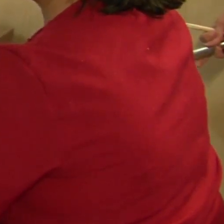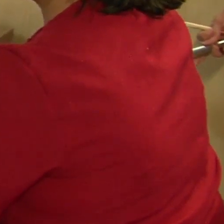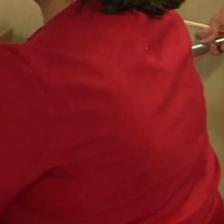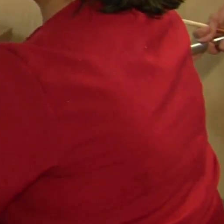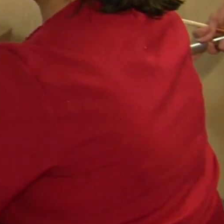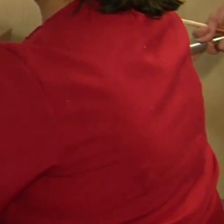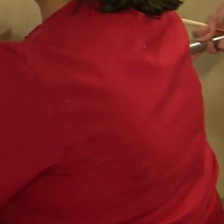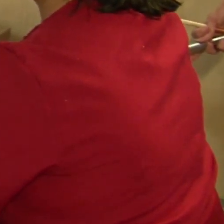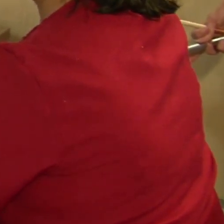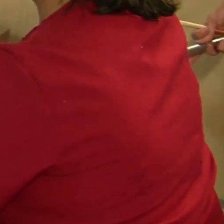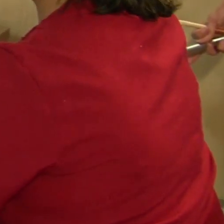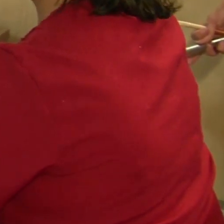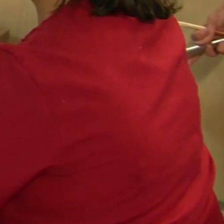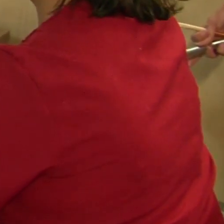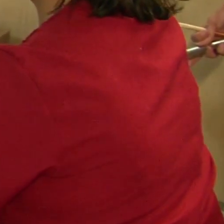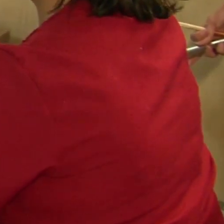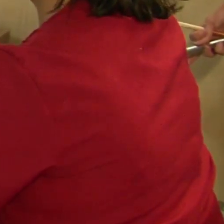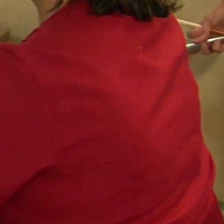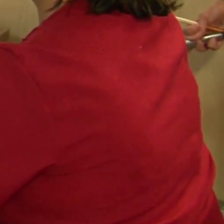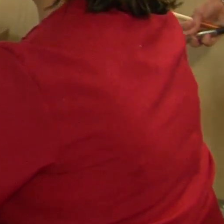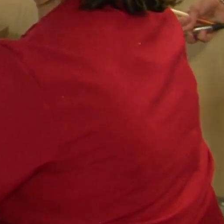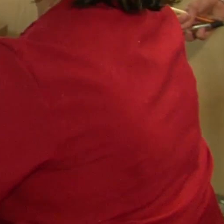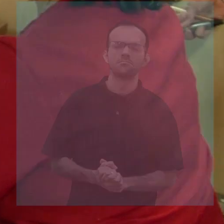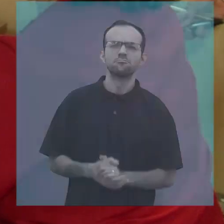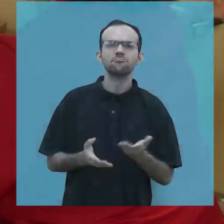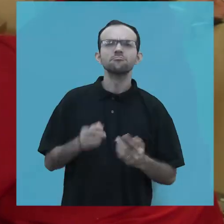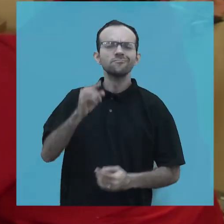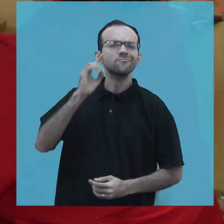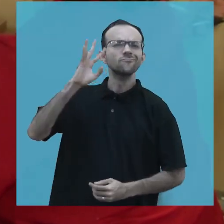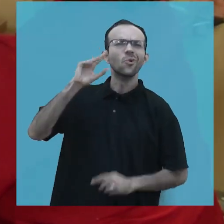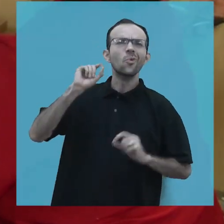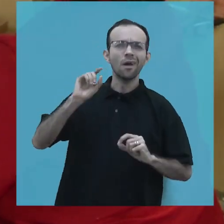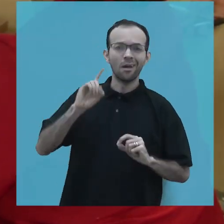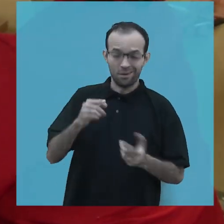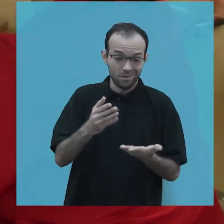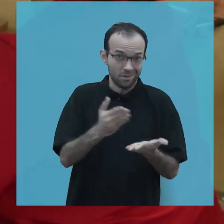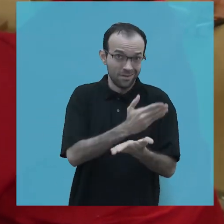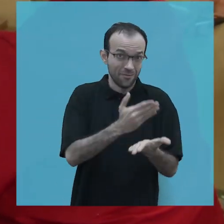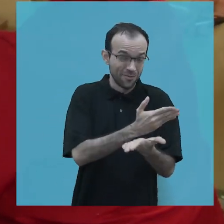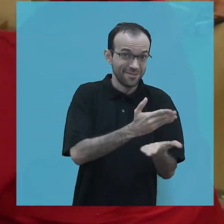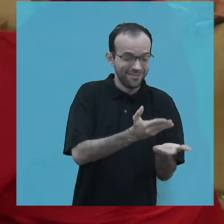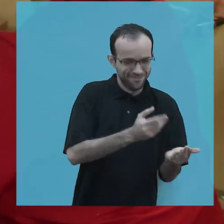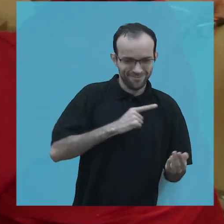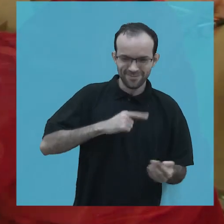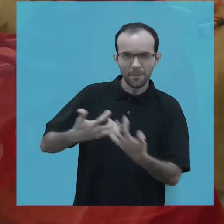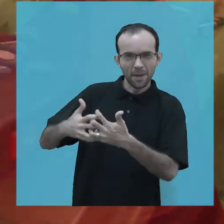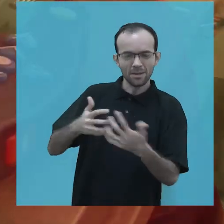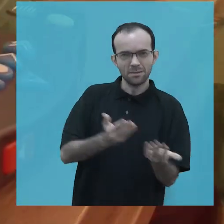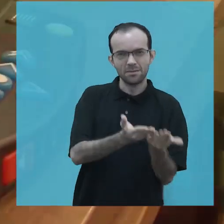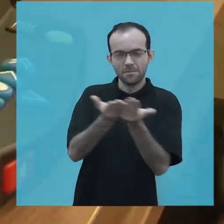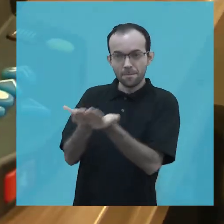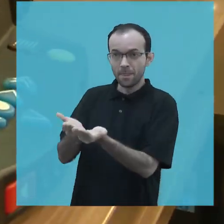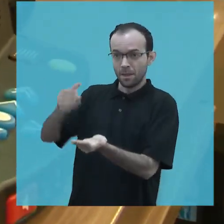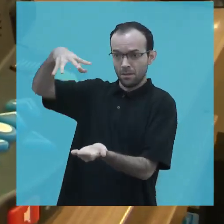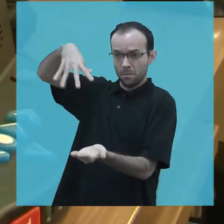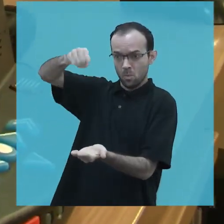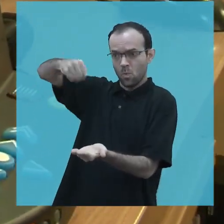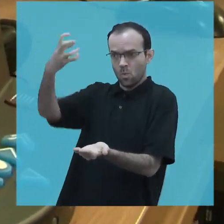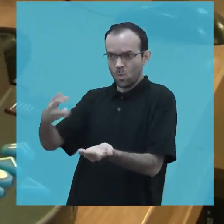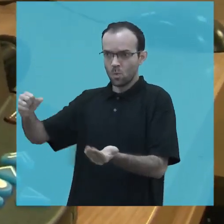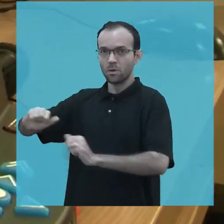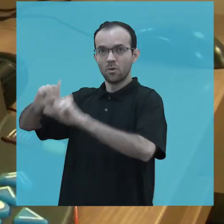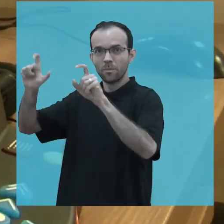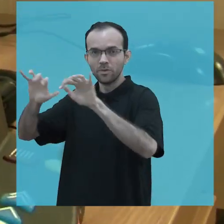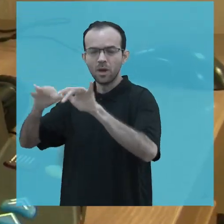Despertando suas habilidades, vocês são desenvolvidas a percepção. Imagine colocar um livro em um equipamento e segundos depois